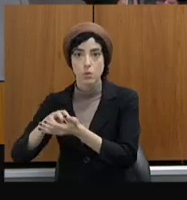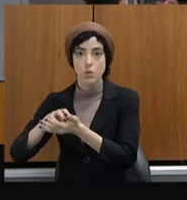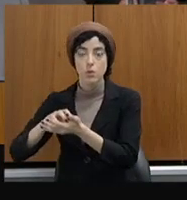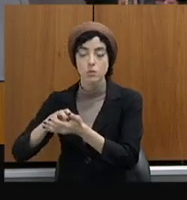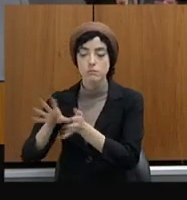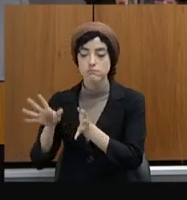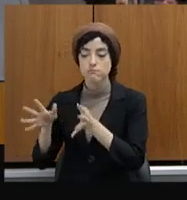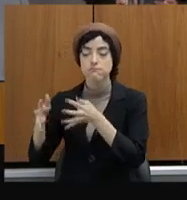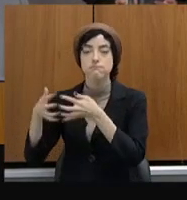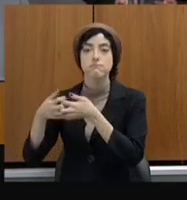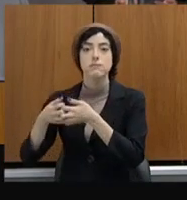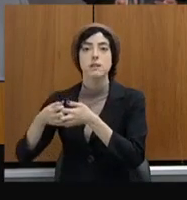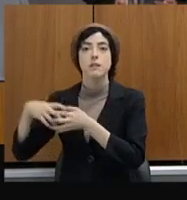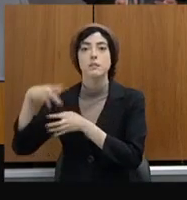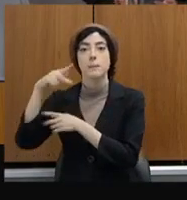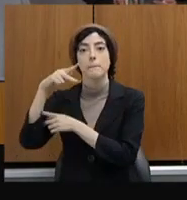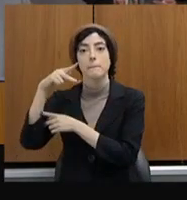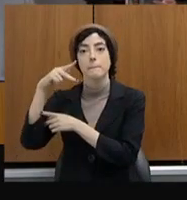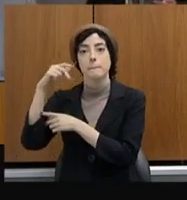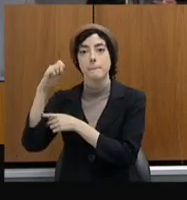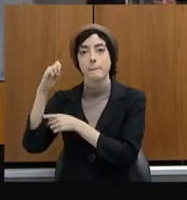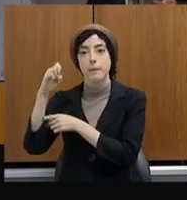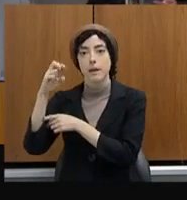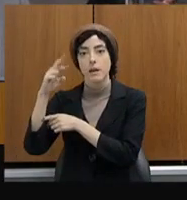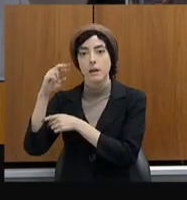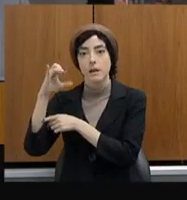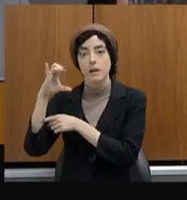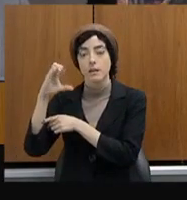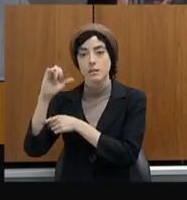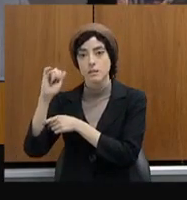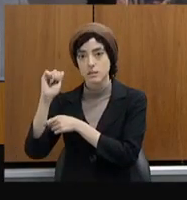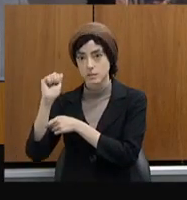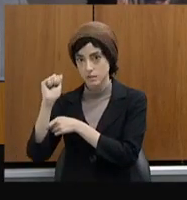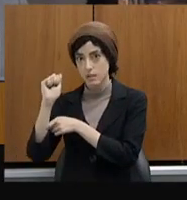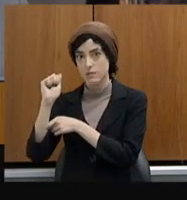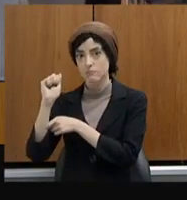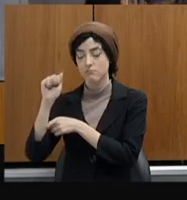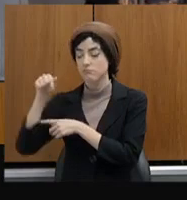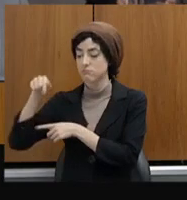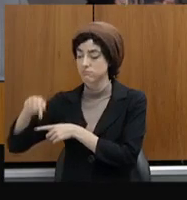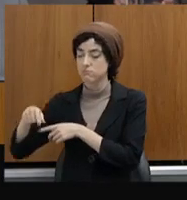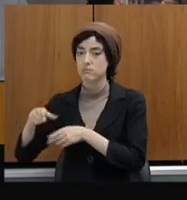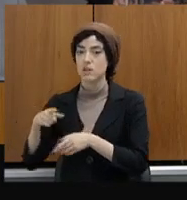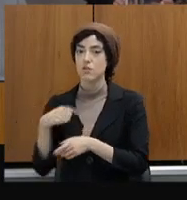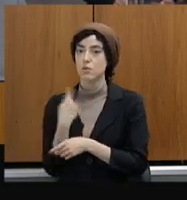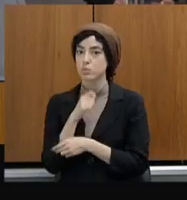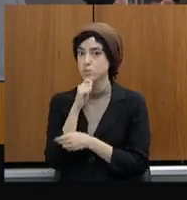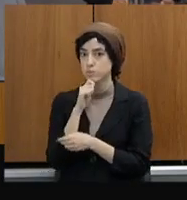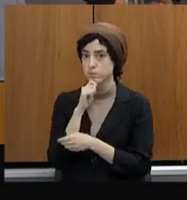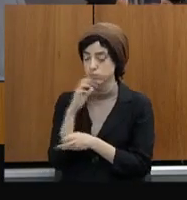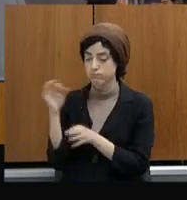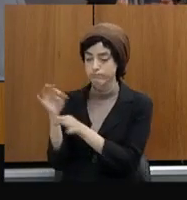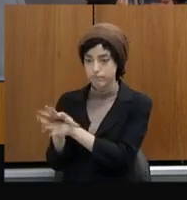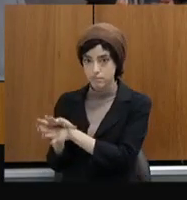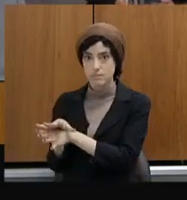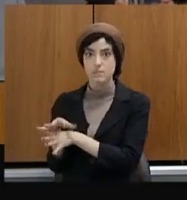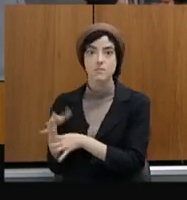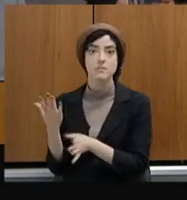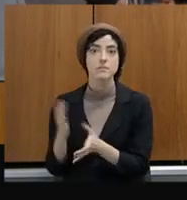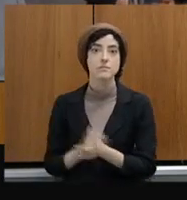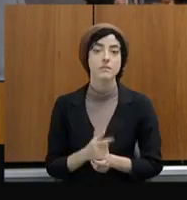Progresso, andando bem. Nós teremos essa viabilização. Tínhamos um impasse jurídico